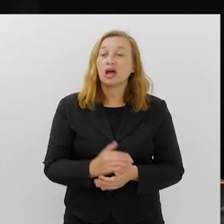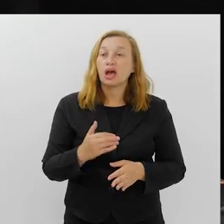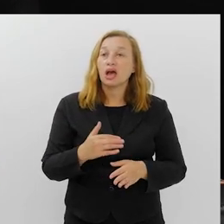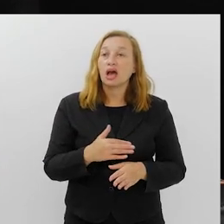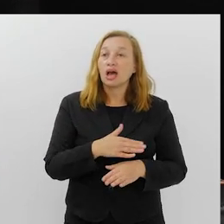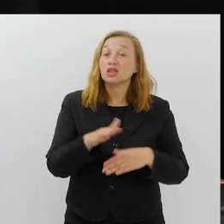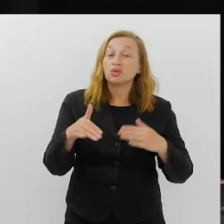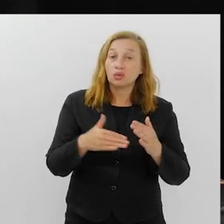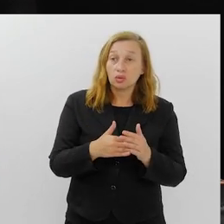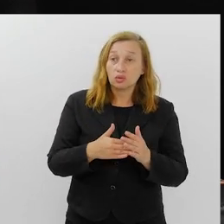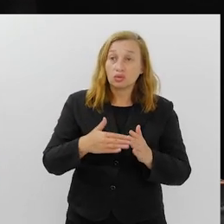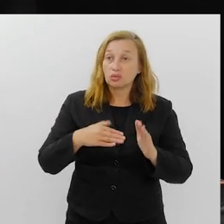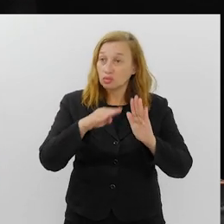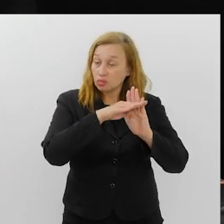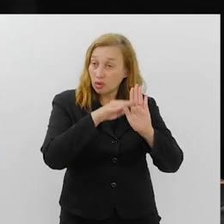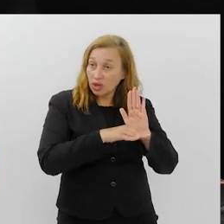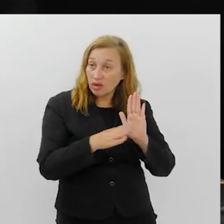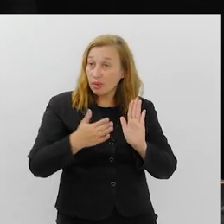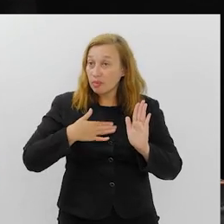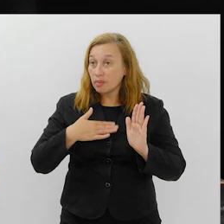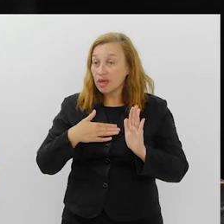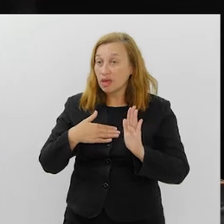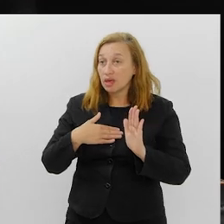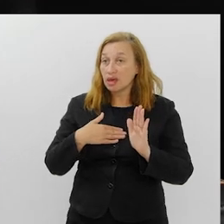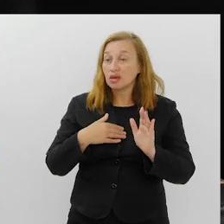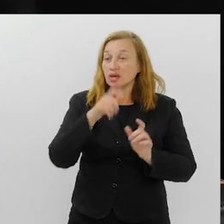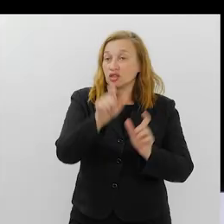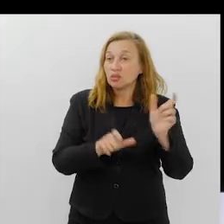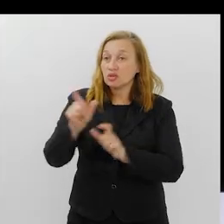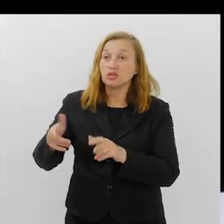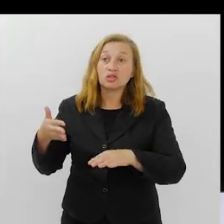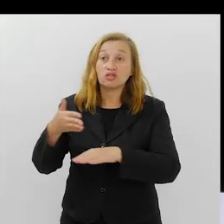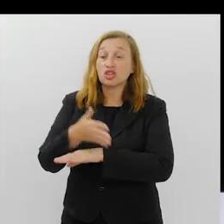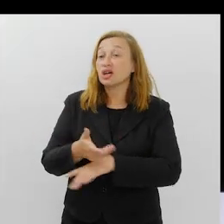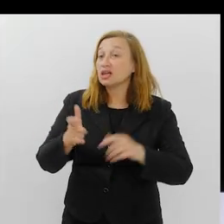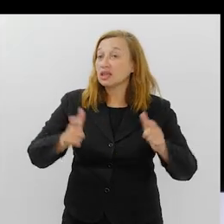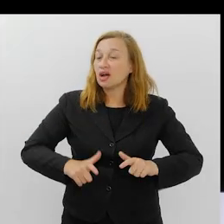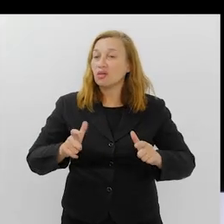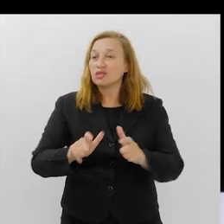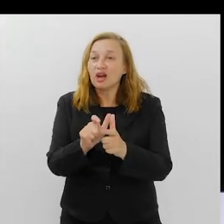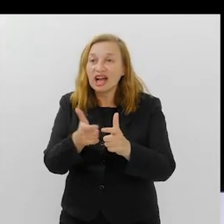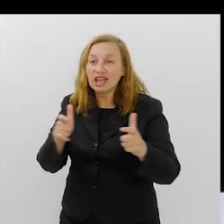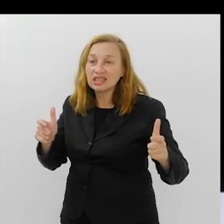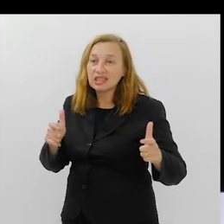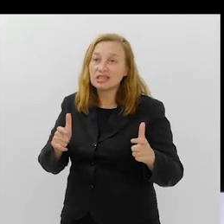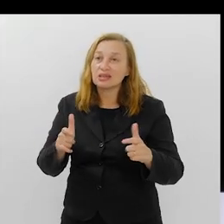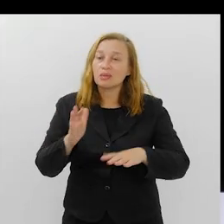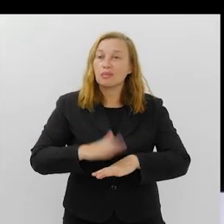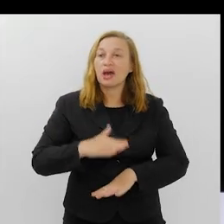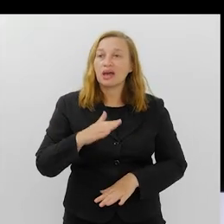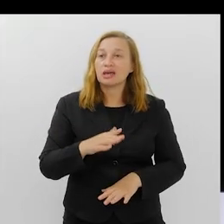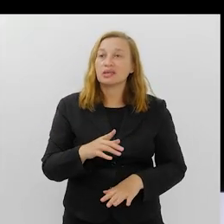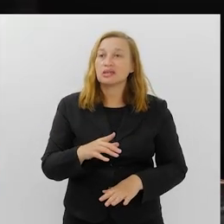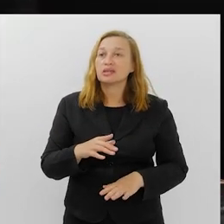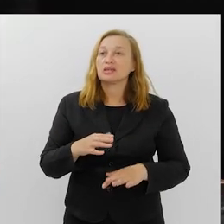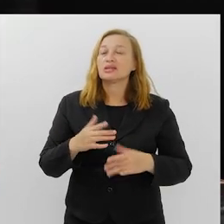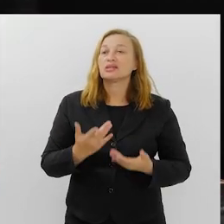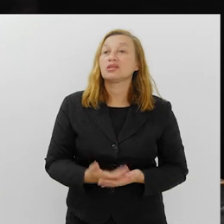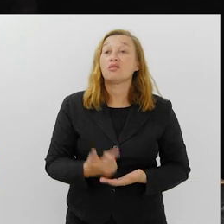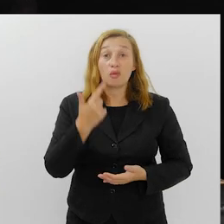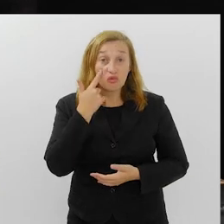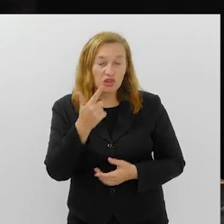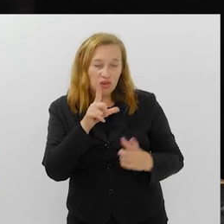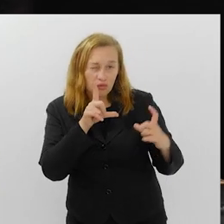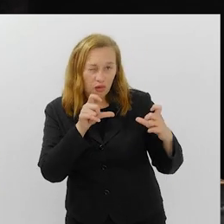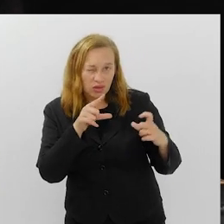público, através do meu programa, essas personagens que estão chegando agora e que estão só engrandecendo mais a nossa história. Felipe,